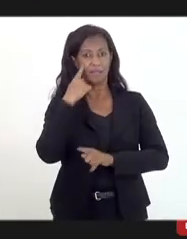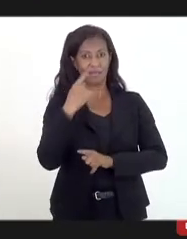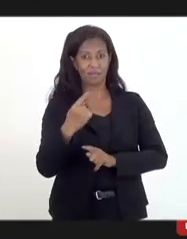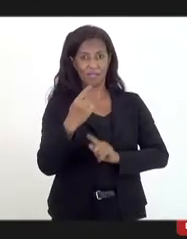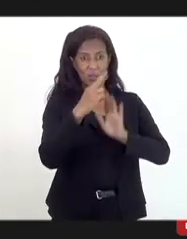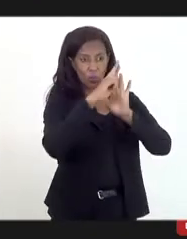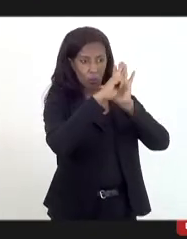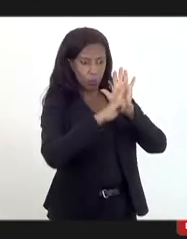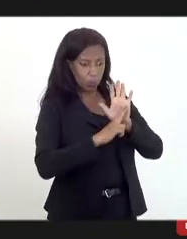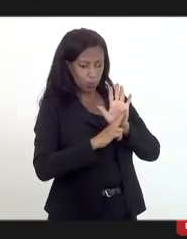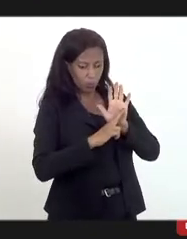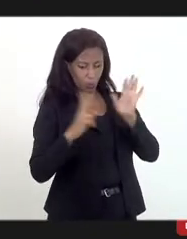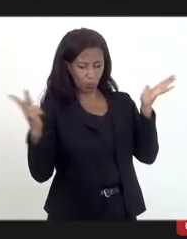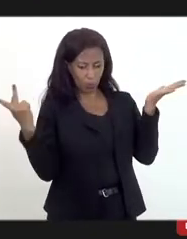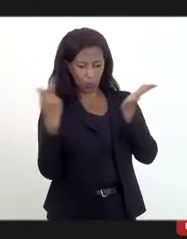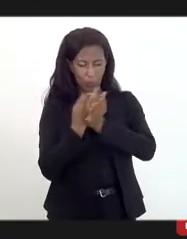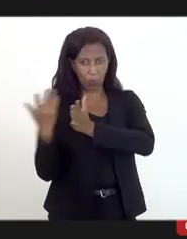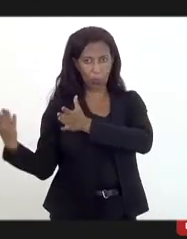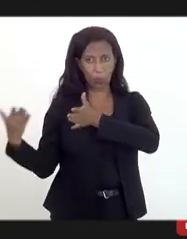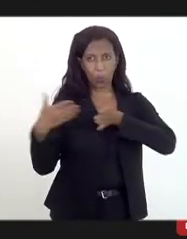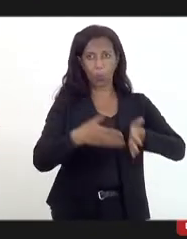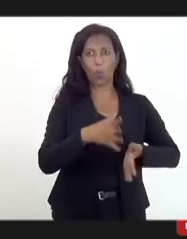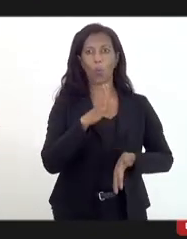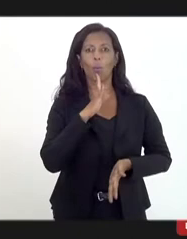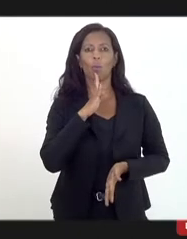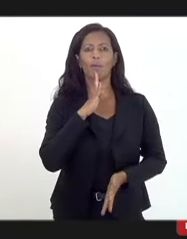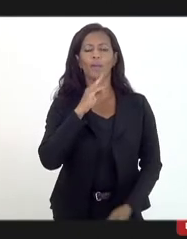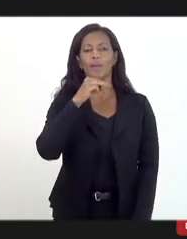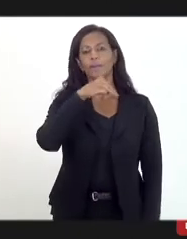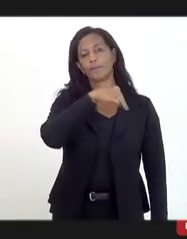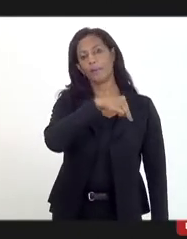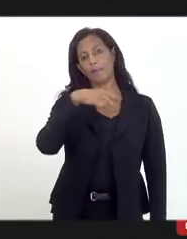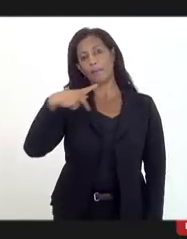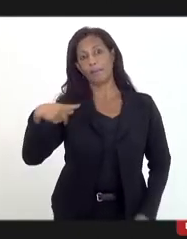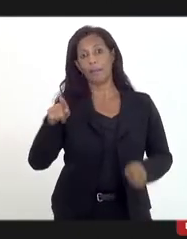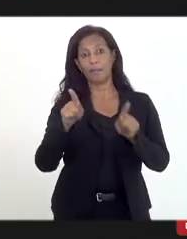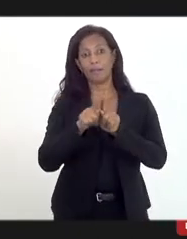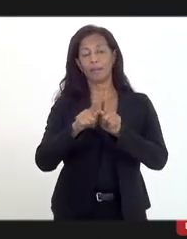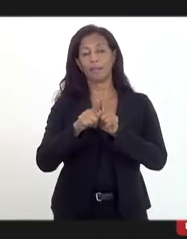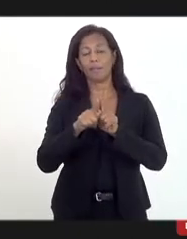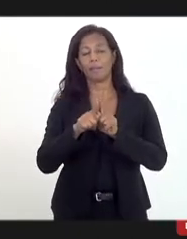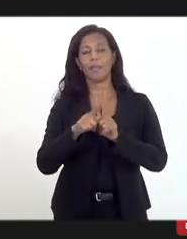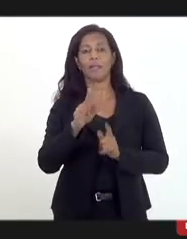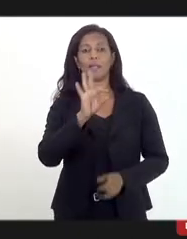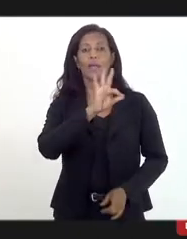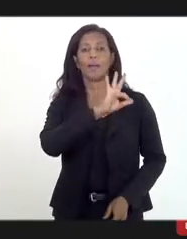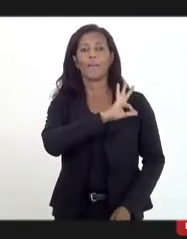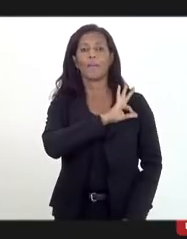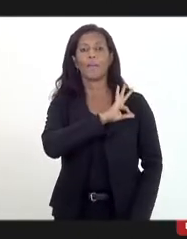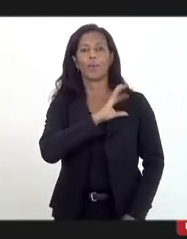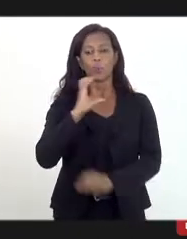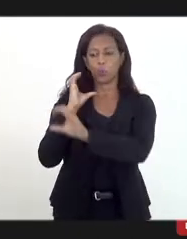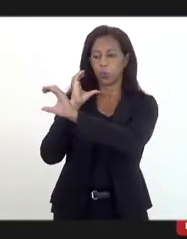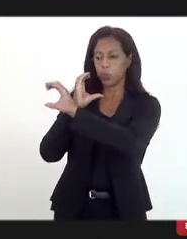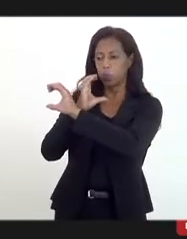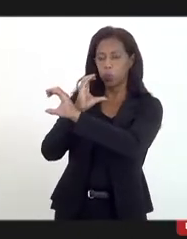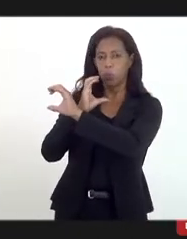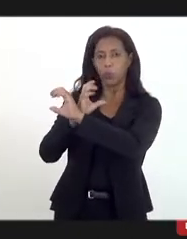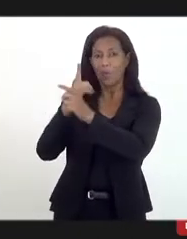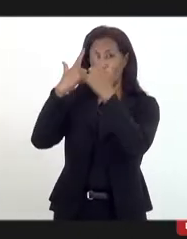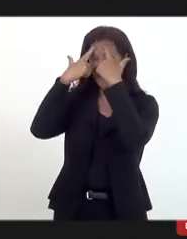quando o fato chega ao conhecimento do MP e da própria Polícia Civil, a violência já foi